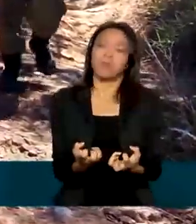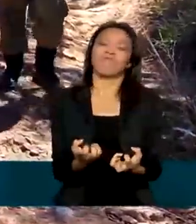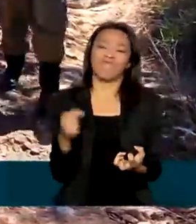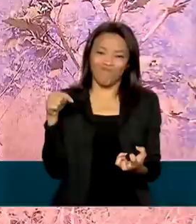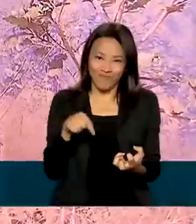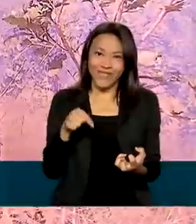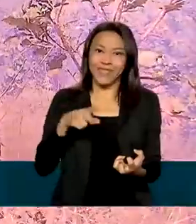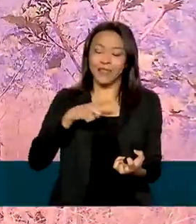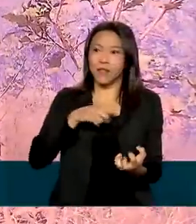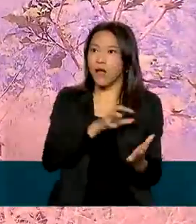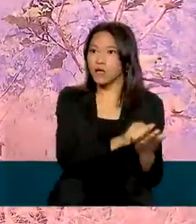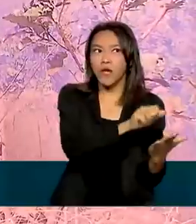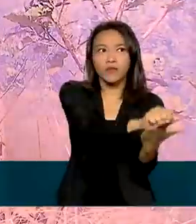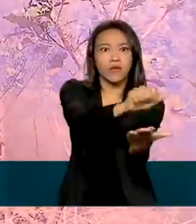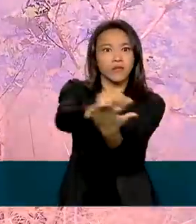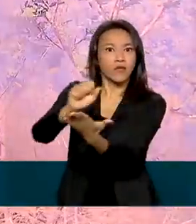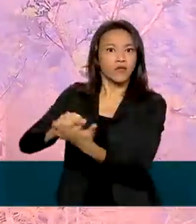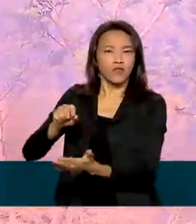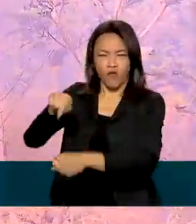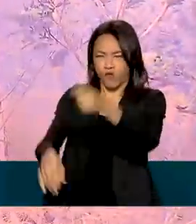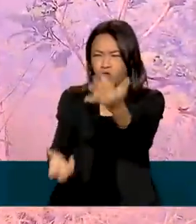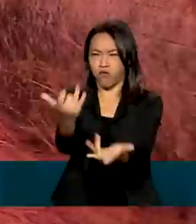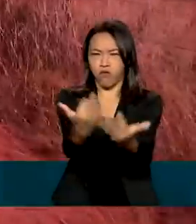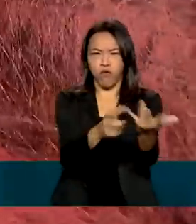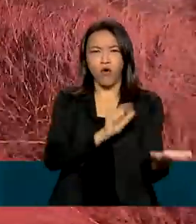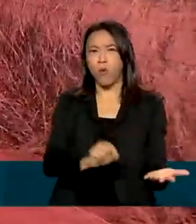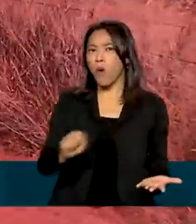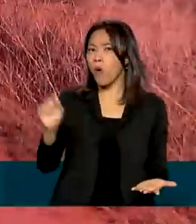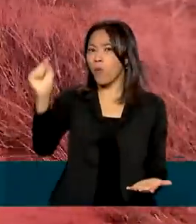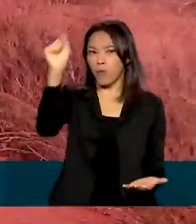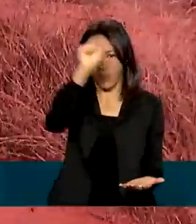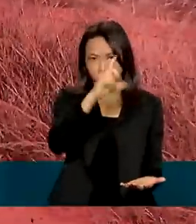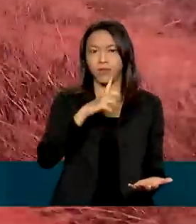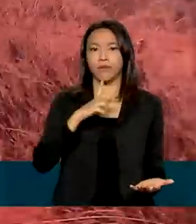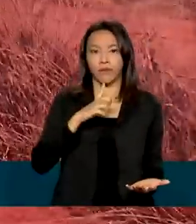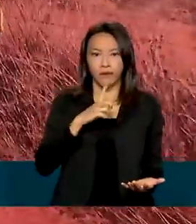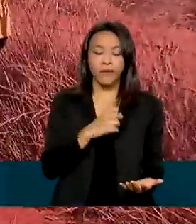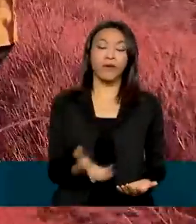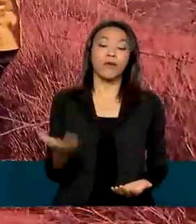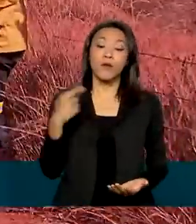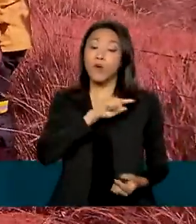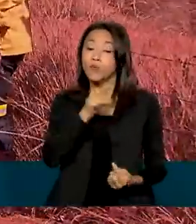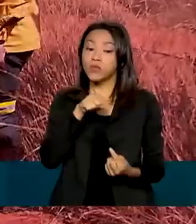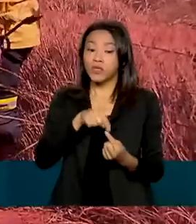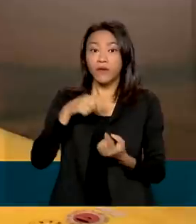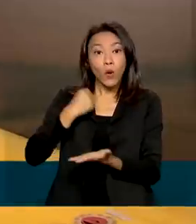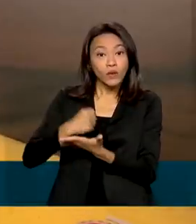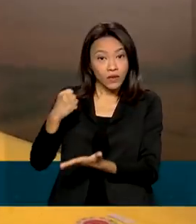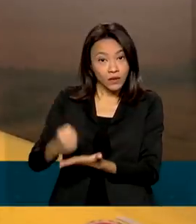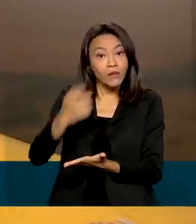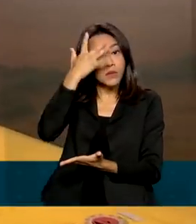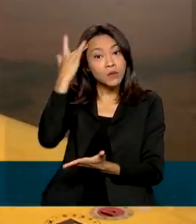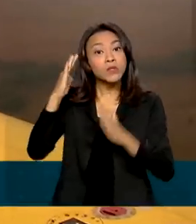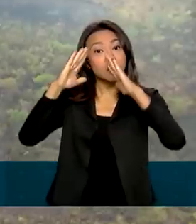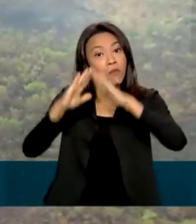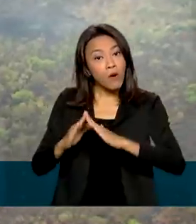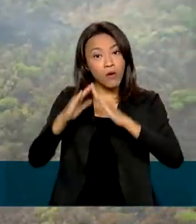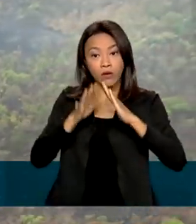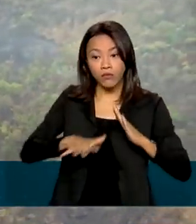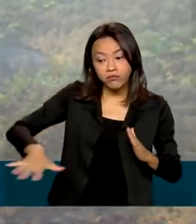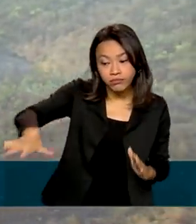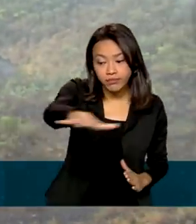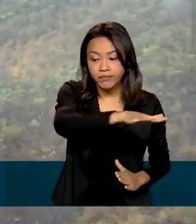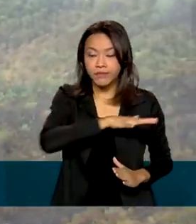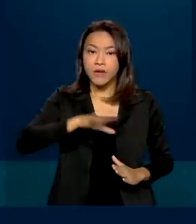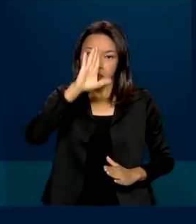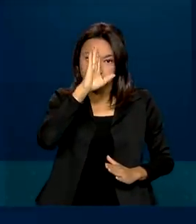registrados os maiores focos de incêndios. A prioridade é contratar moradores locais, principalmente da região da